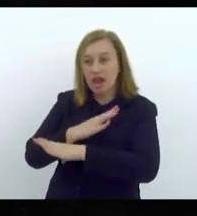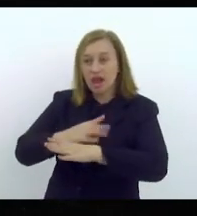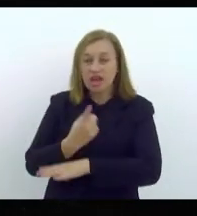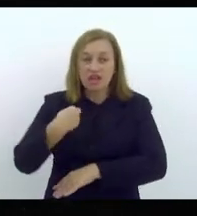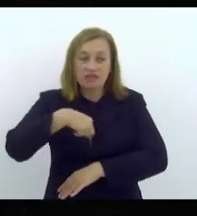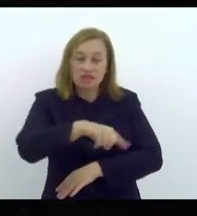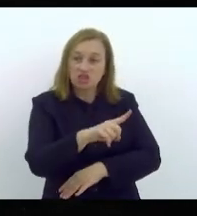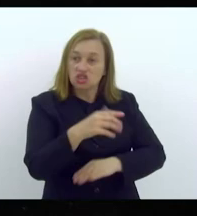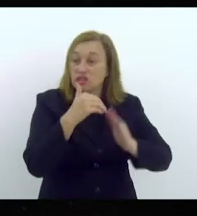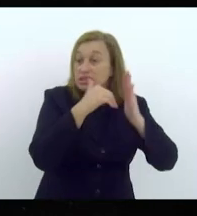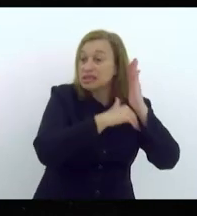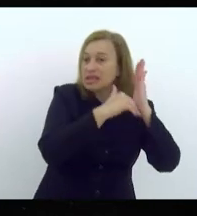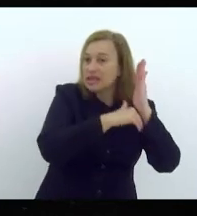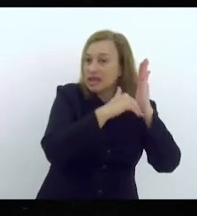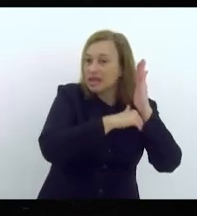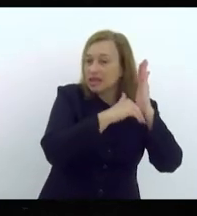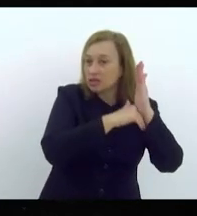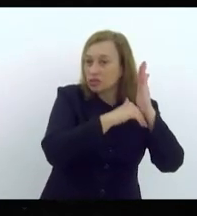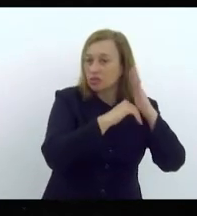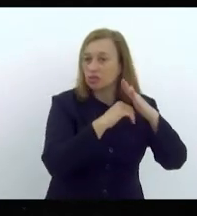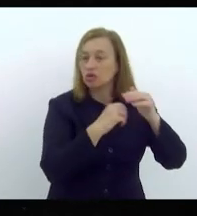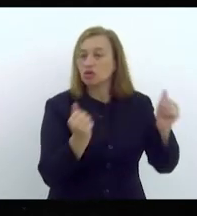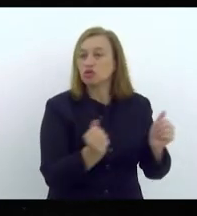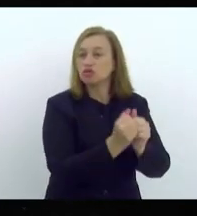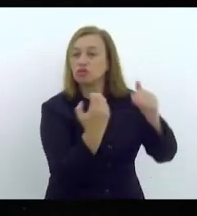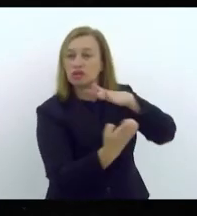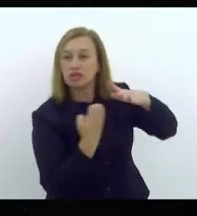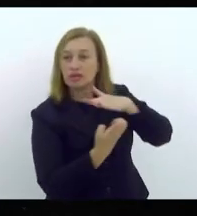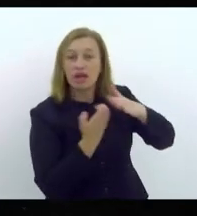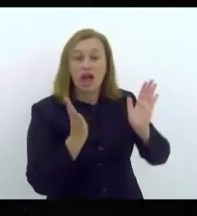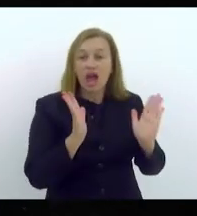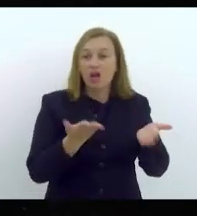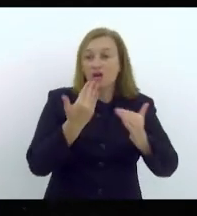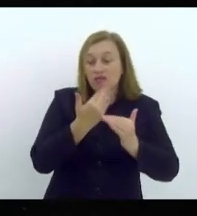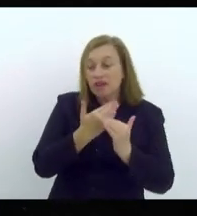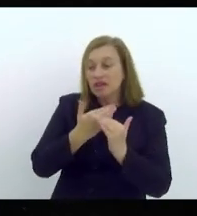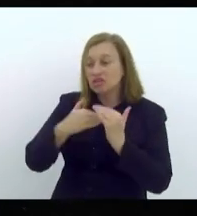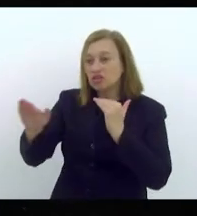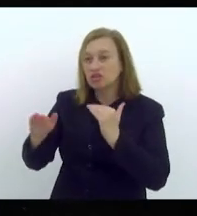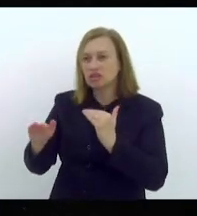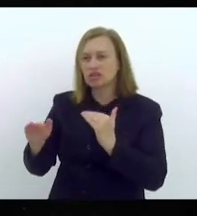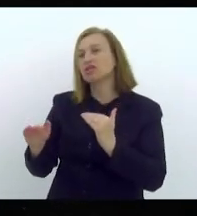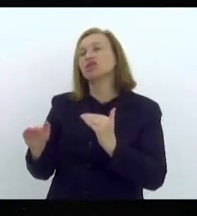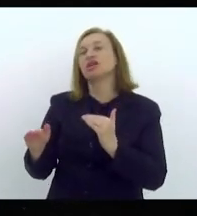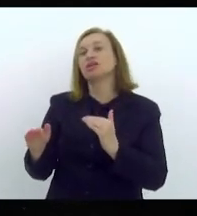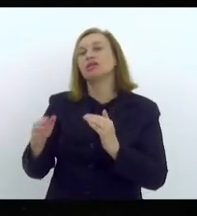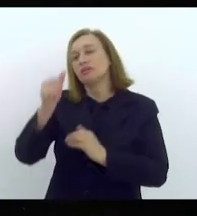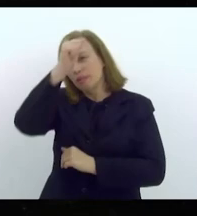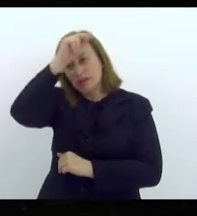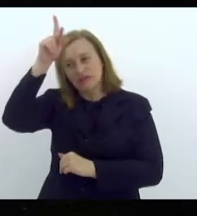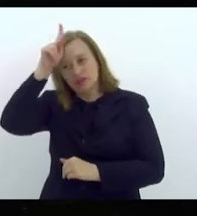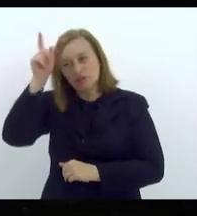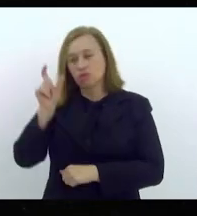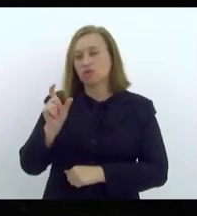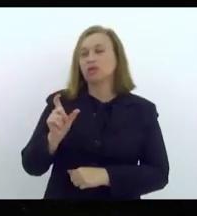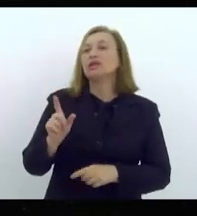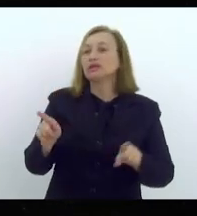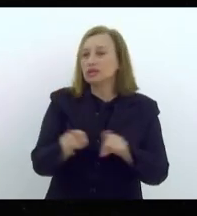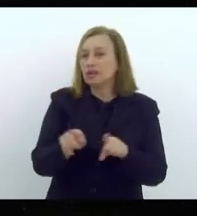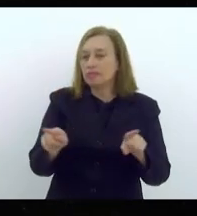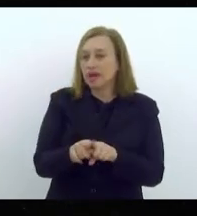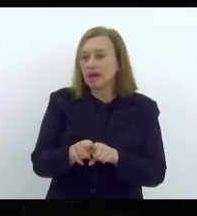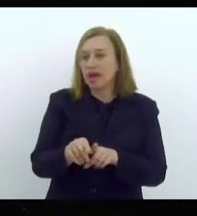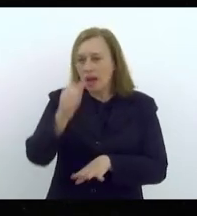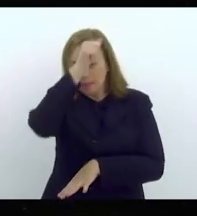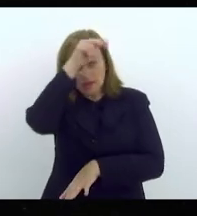para a caixa preta das empresas, agora vai direto para a Prefeitura. E esse cartão também garante que a